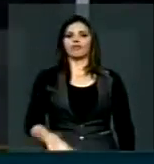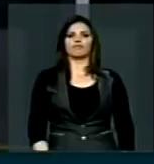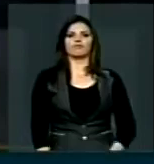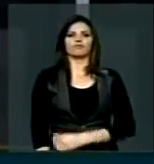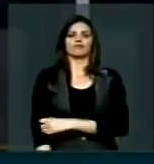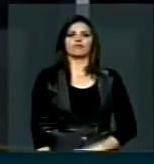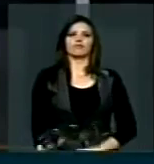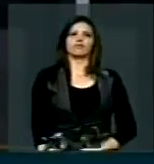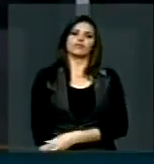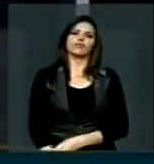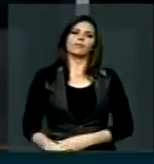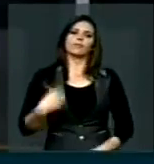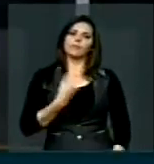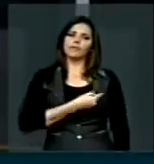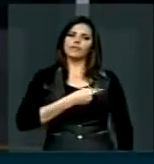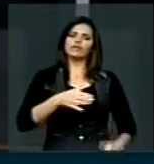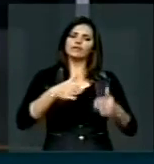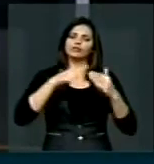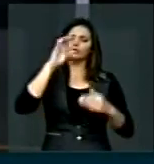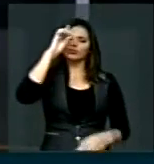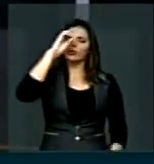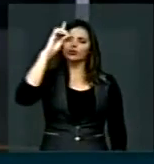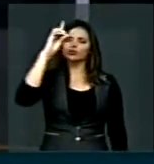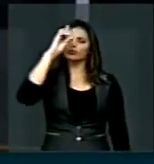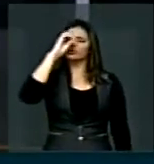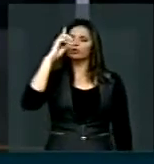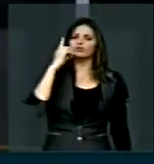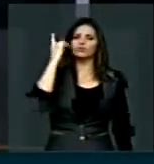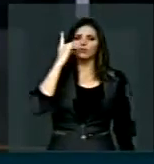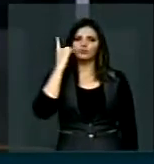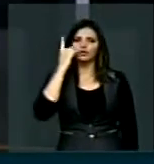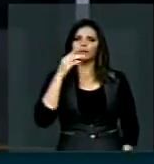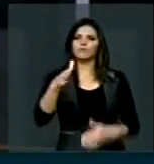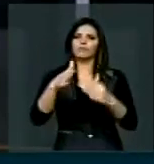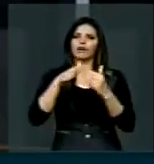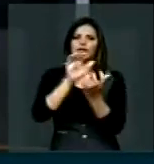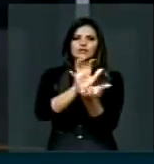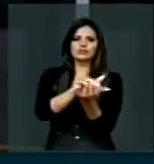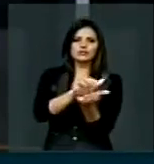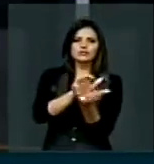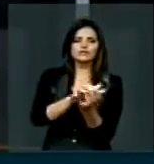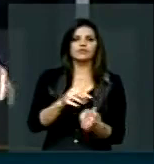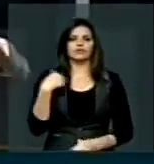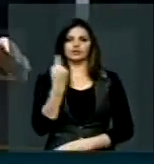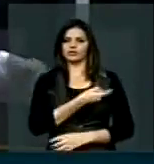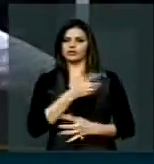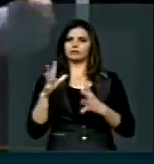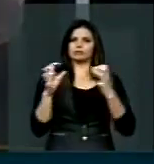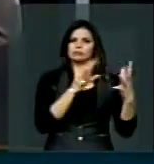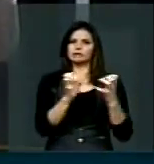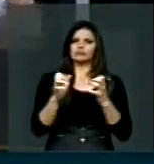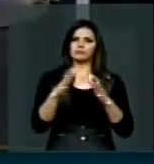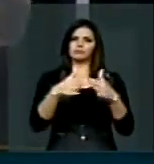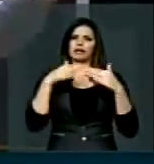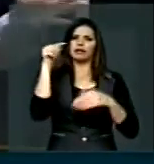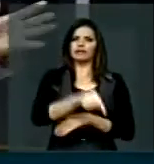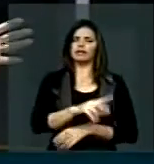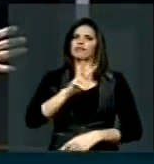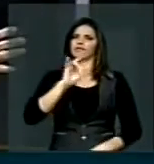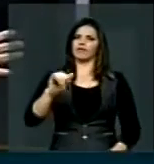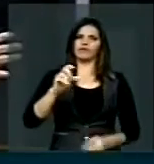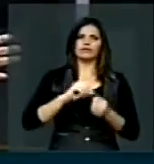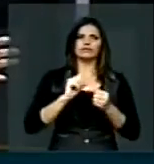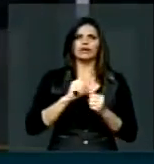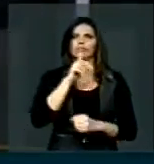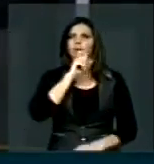A gente pede todo dia, o deputado Novaes pede lá em Recife, a gente briga aqui, a gente vai fazer, vai fazer e